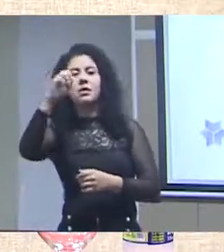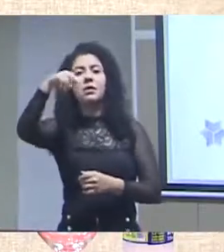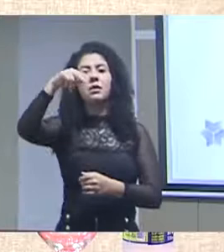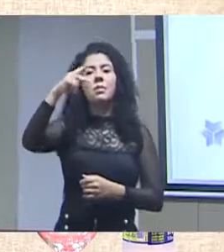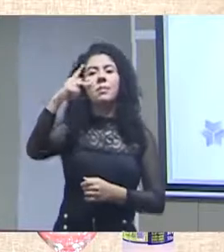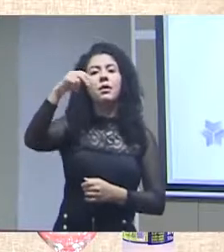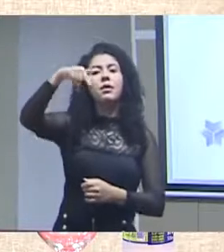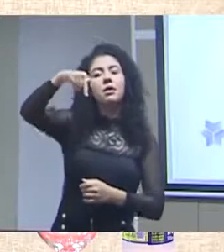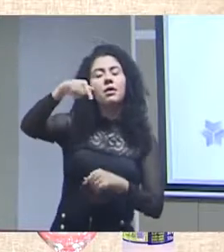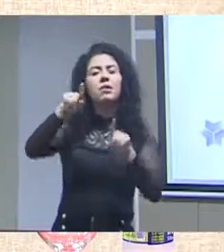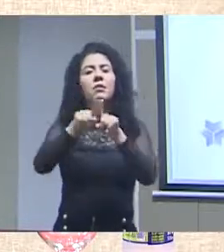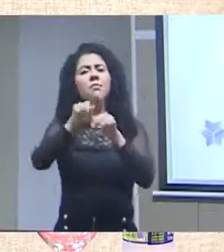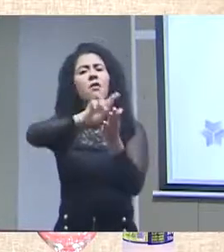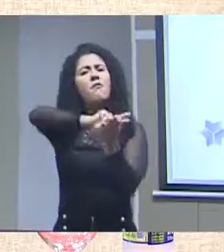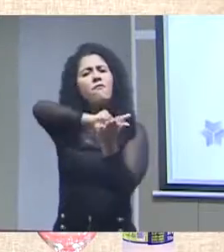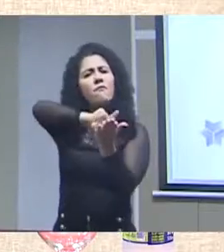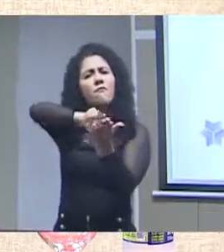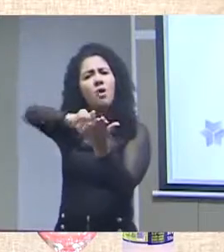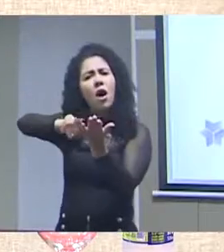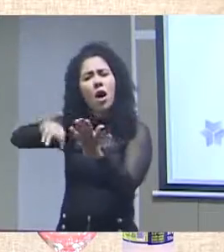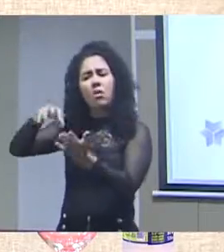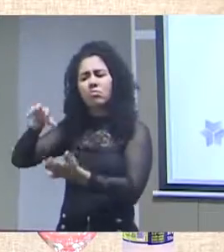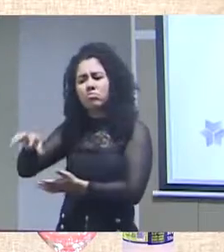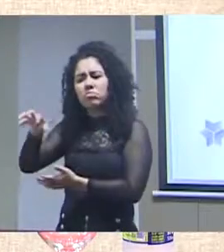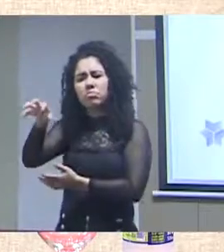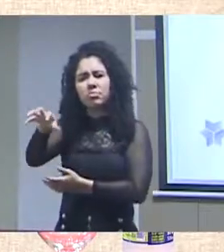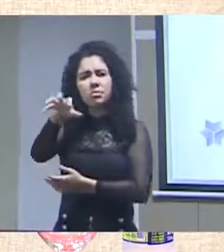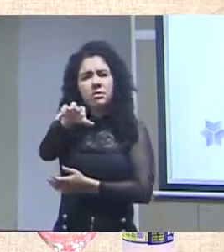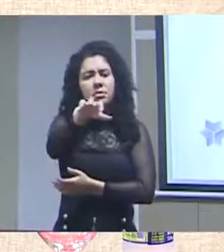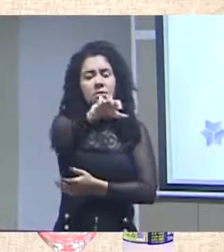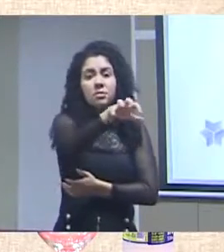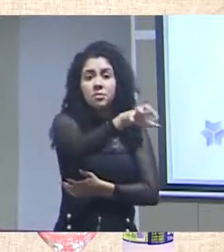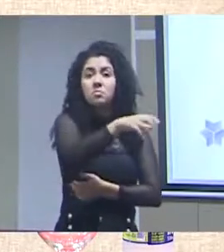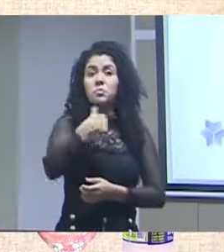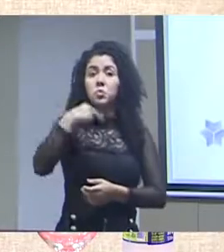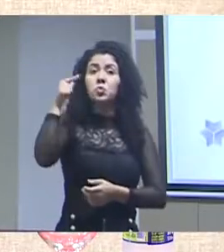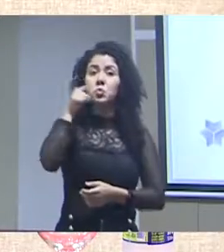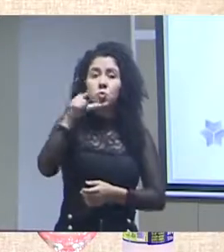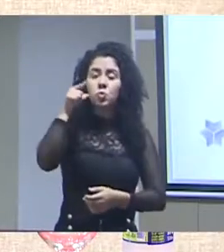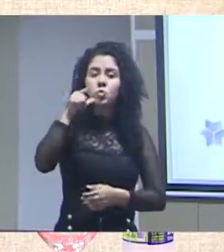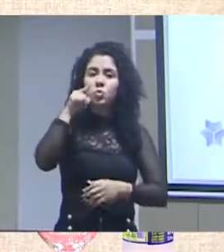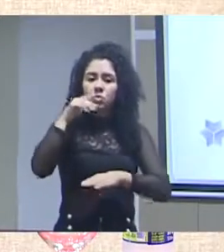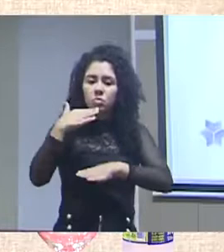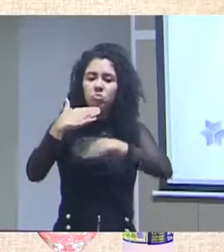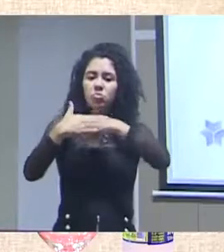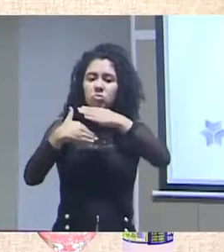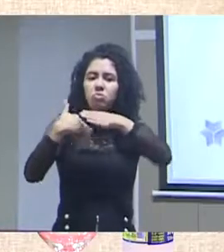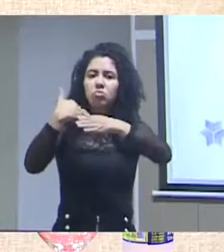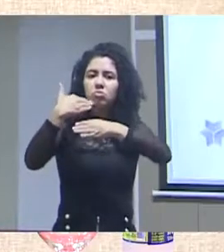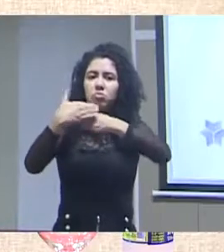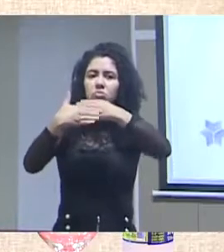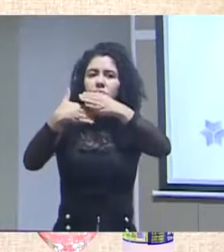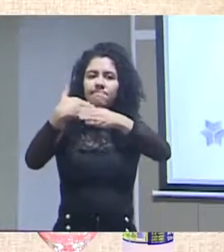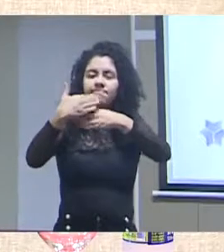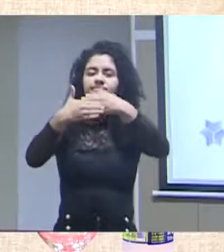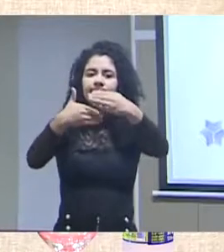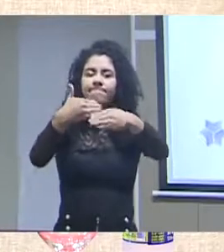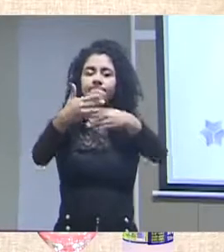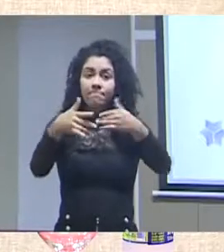Embrapa, em vários organismos, essa é uma discussão que está ganhando um espaço cada vez maior.